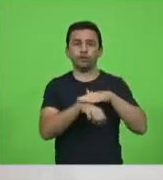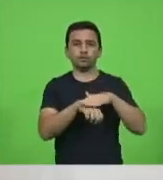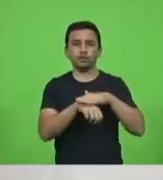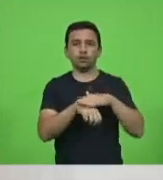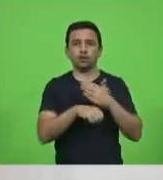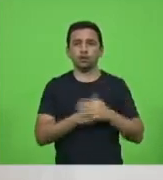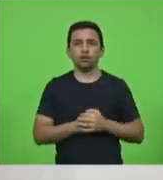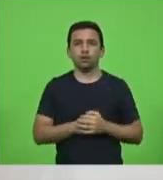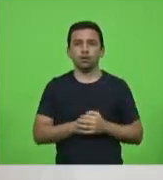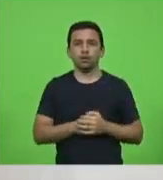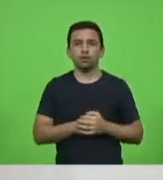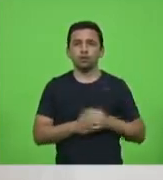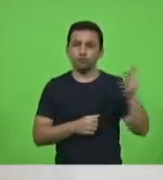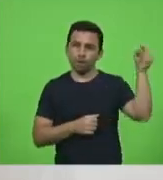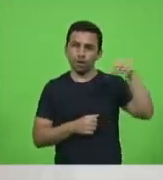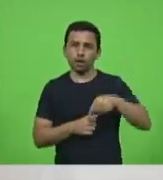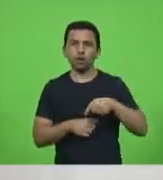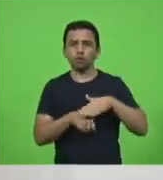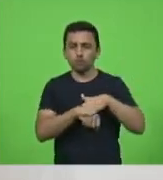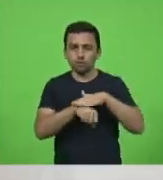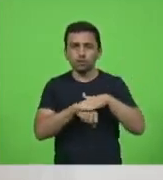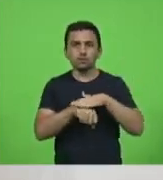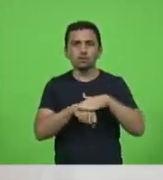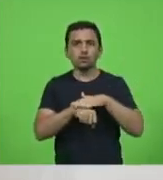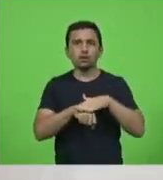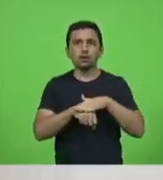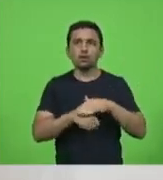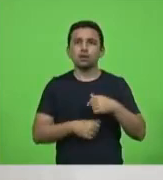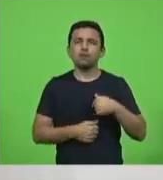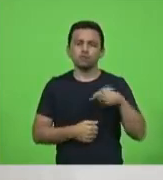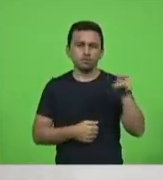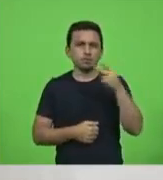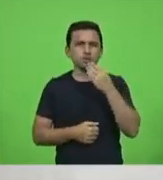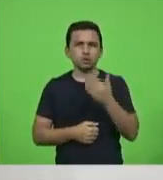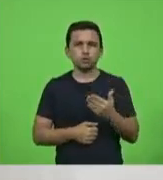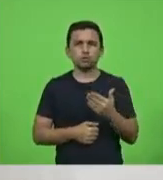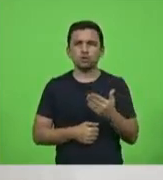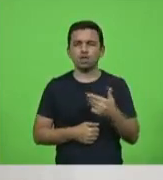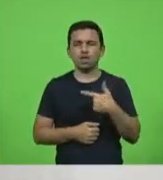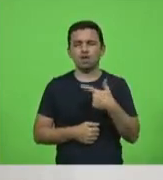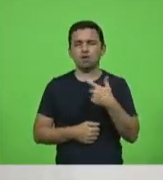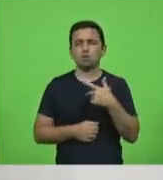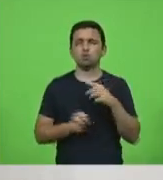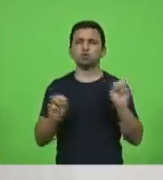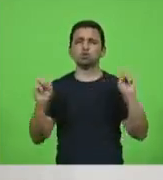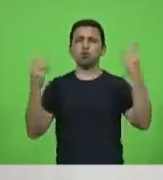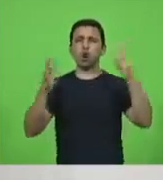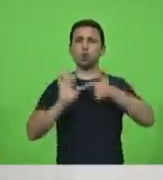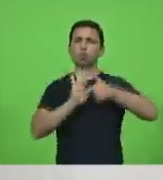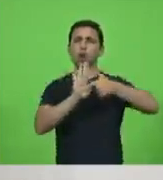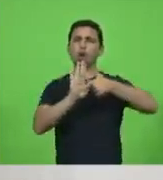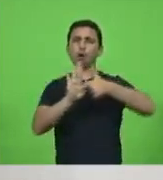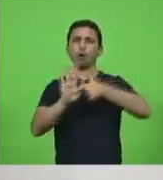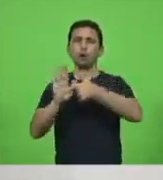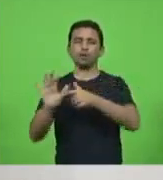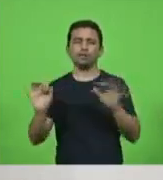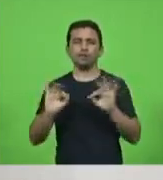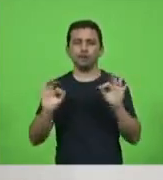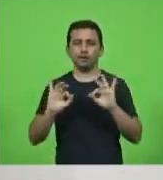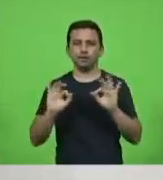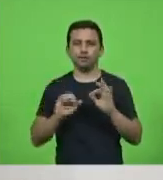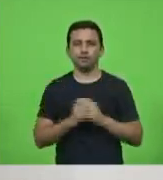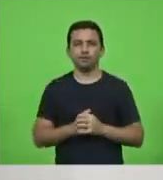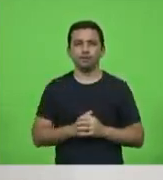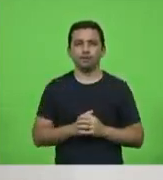então nós vamos nos falar no plenário, conforme a Exª bem pediu. E eu não quero aqui fazer showzinho e nem patrocinar o seu momento de